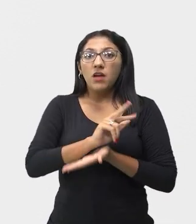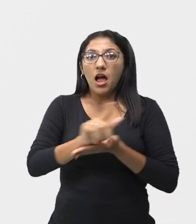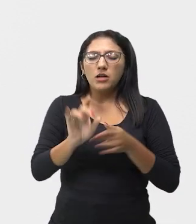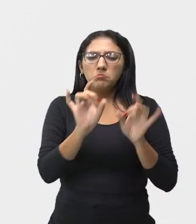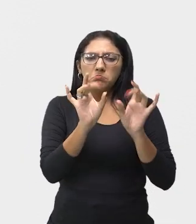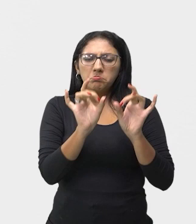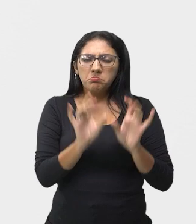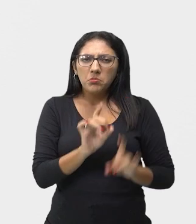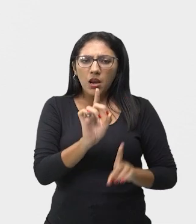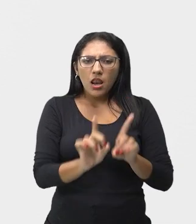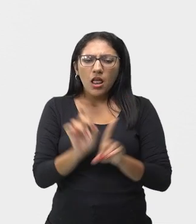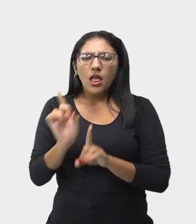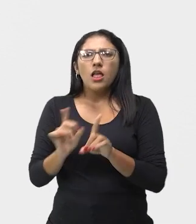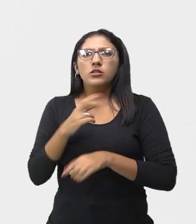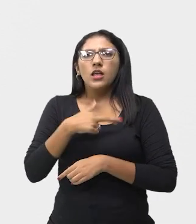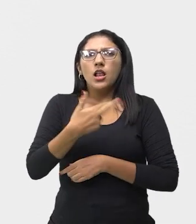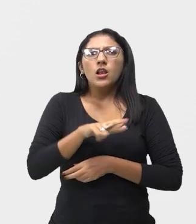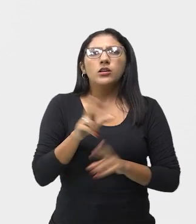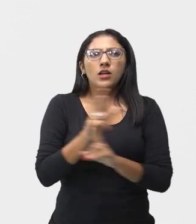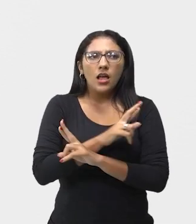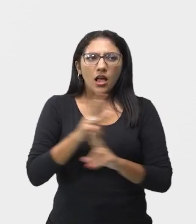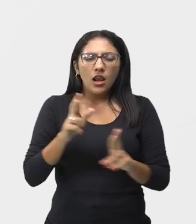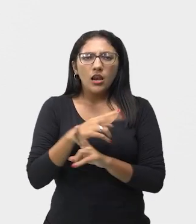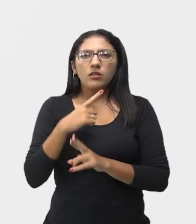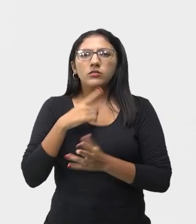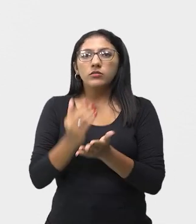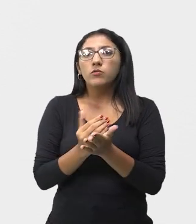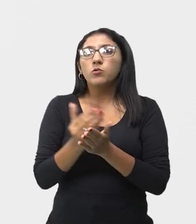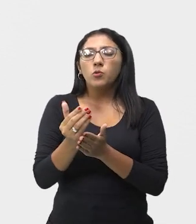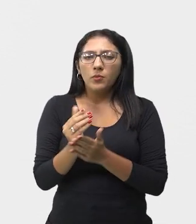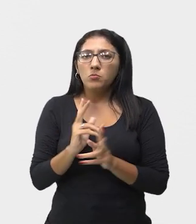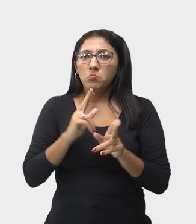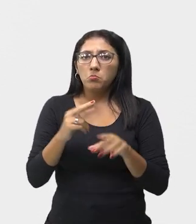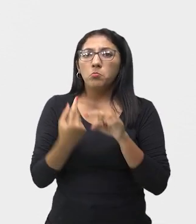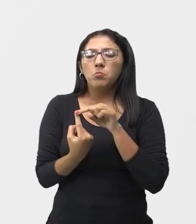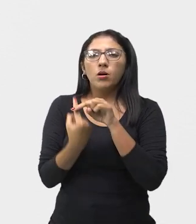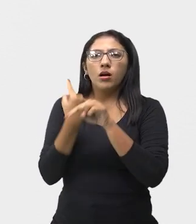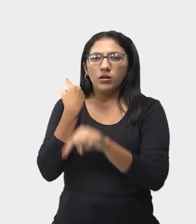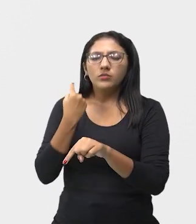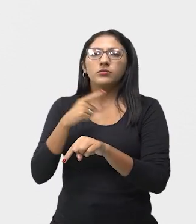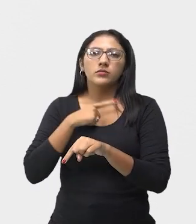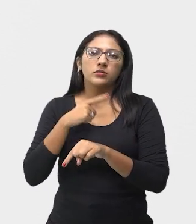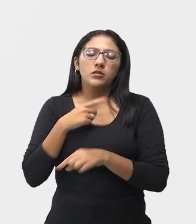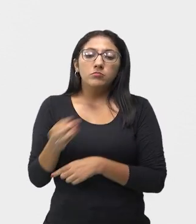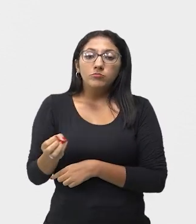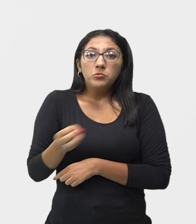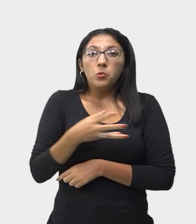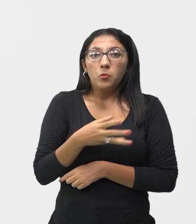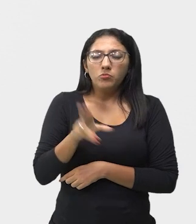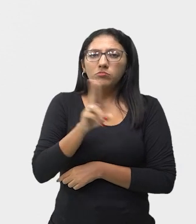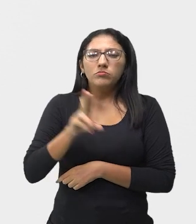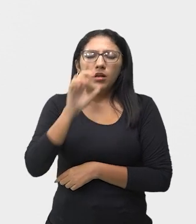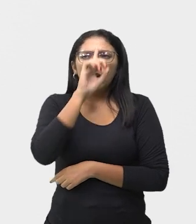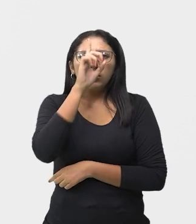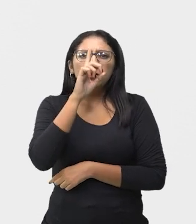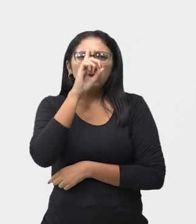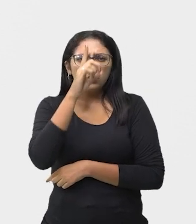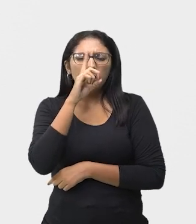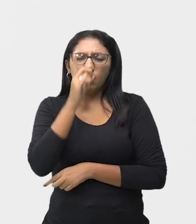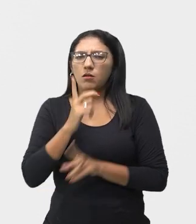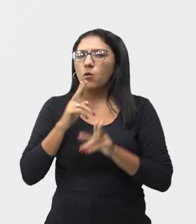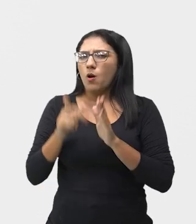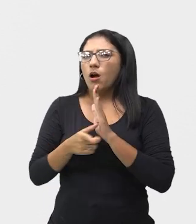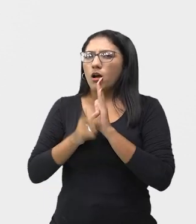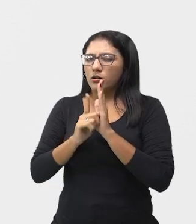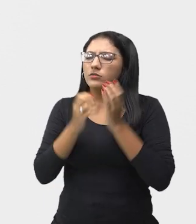assumiram formas dramáticas no jogo, que é um dos polos, é a atualidade improvisada, como foi